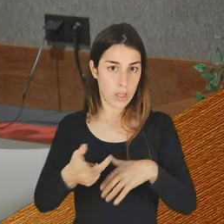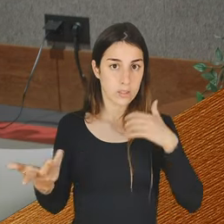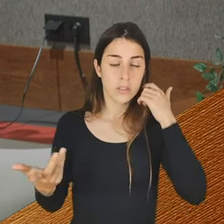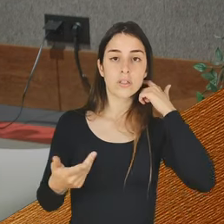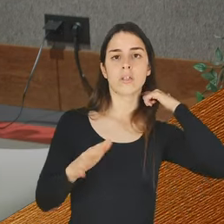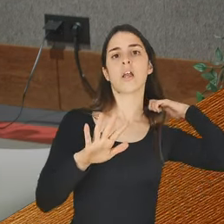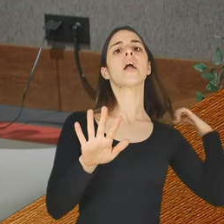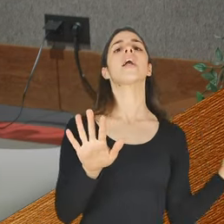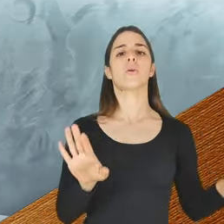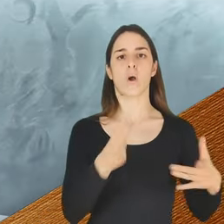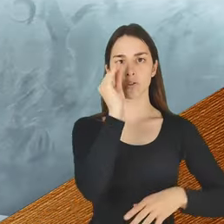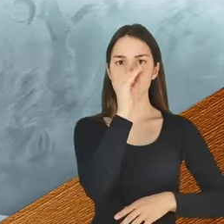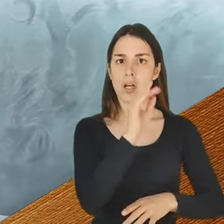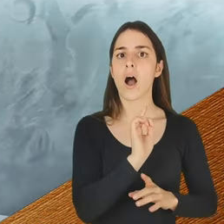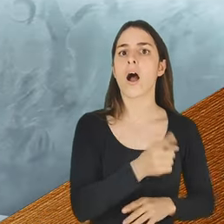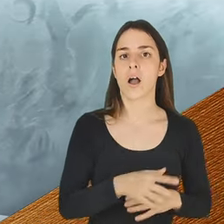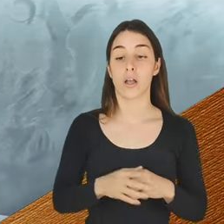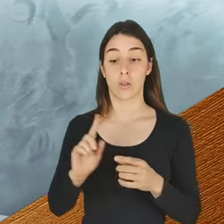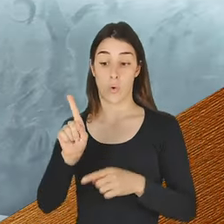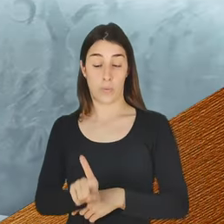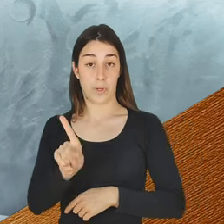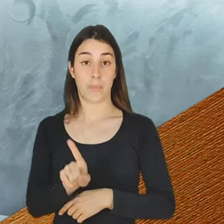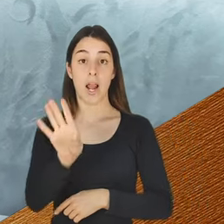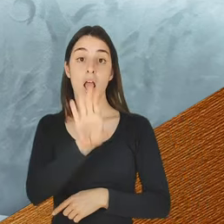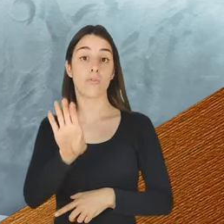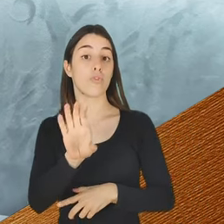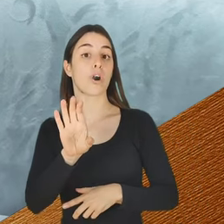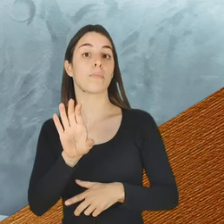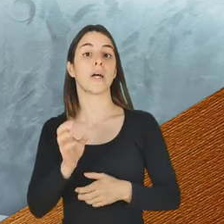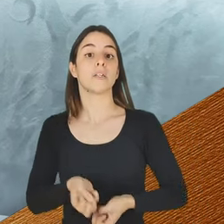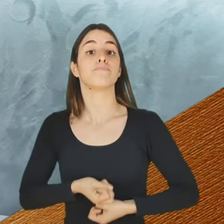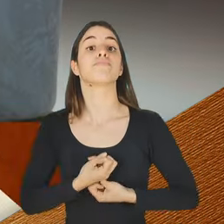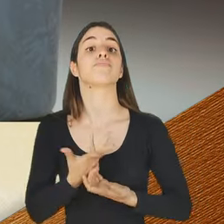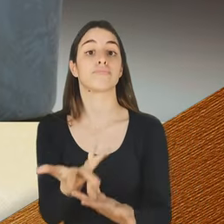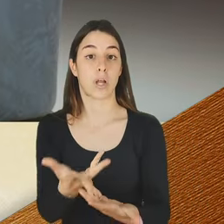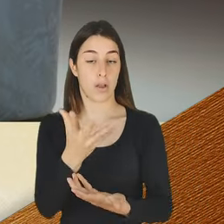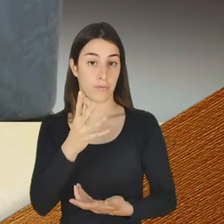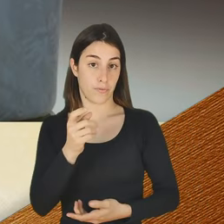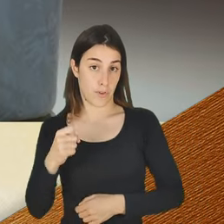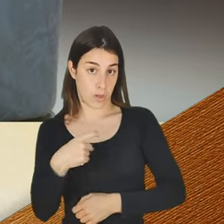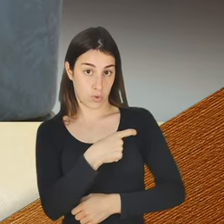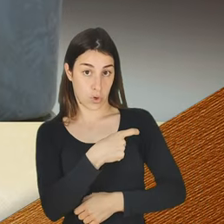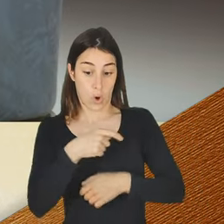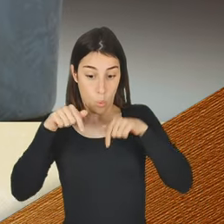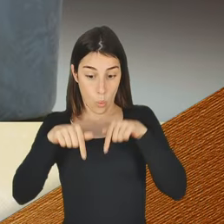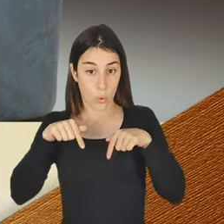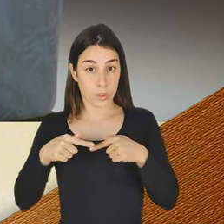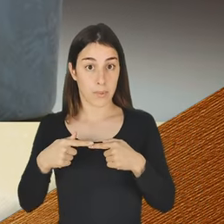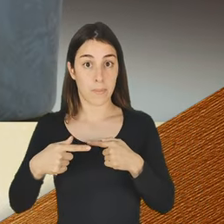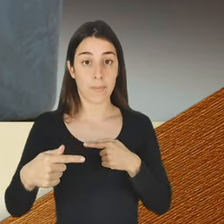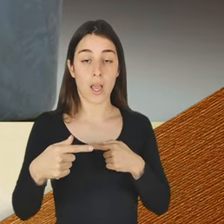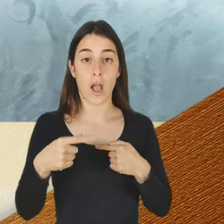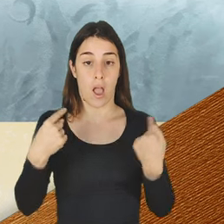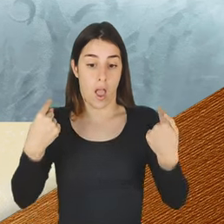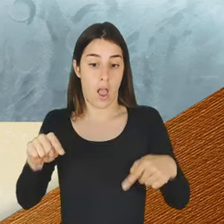E que mitos são esses? O primeiro que eu gostaria de falar é a forma da transmissão deste vírus. Atualmente, hoje em dia, com os